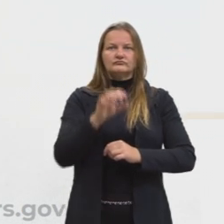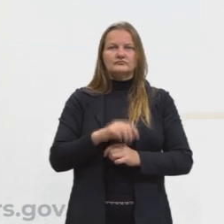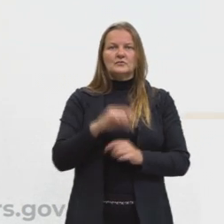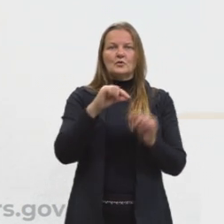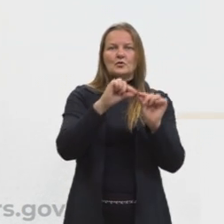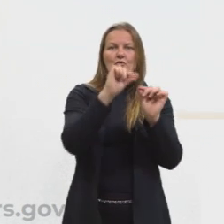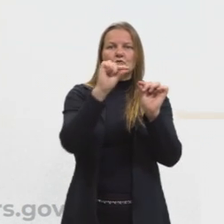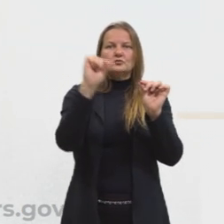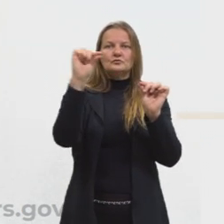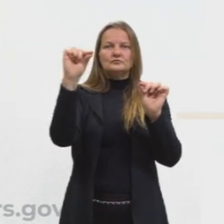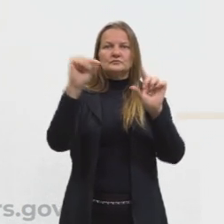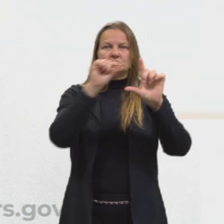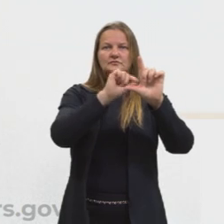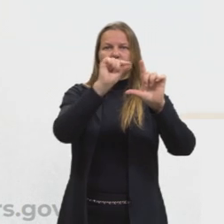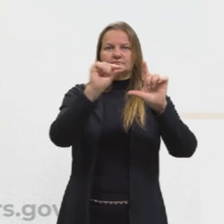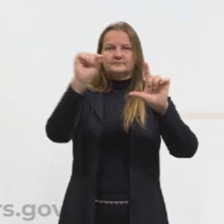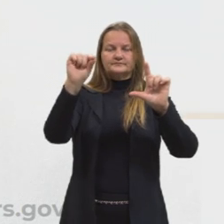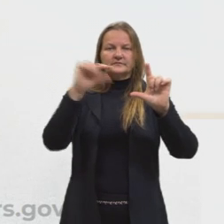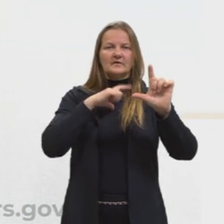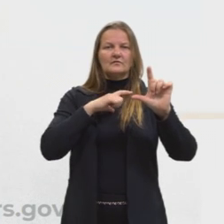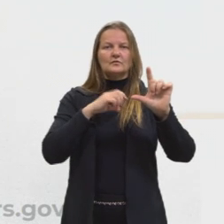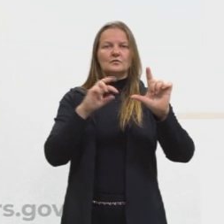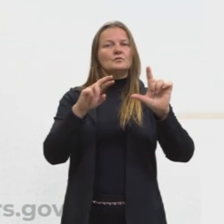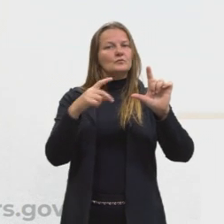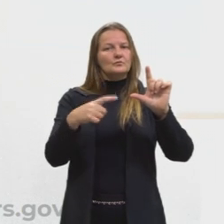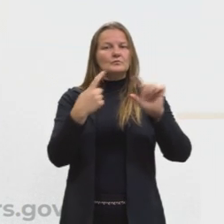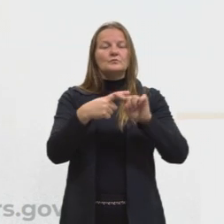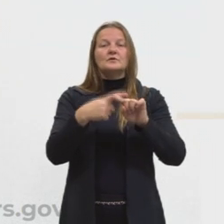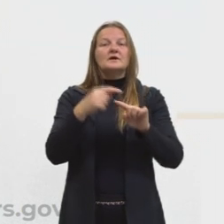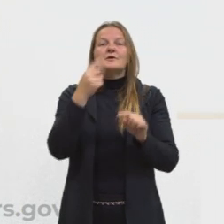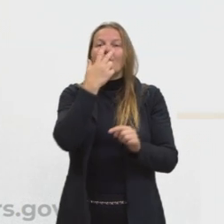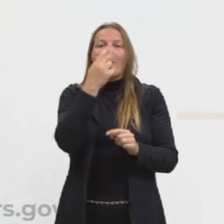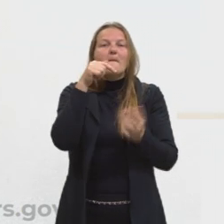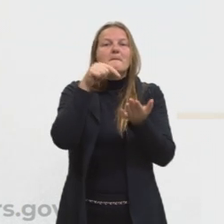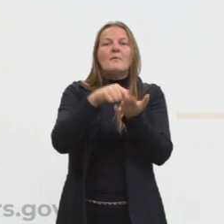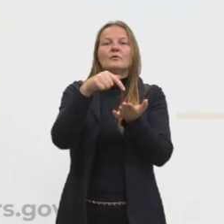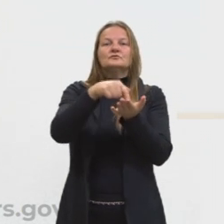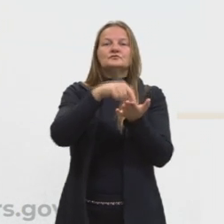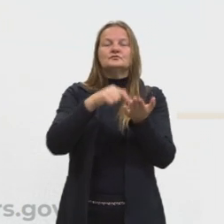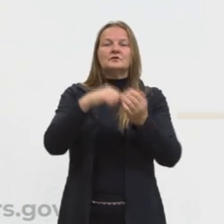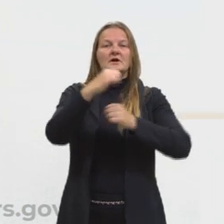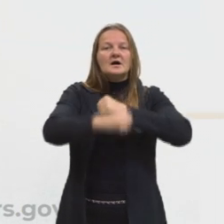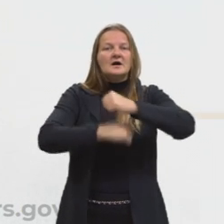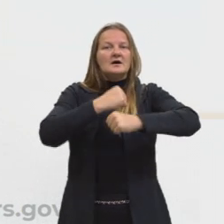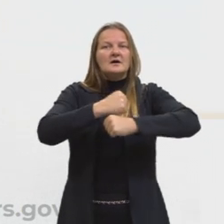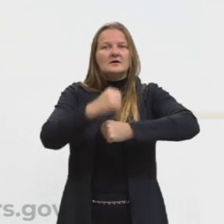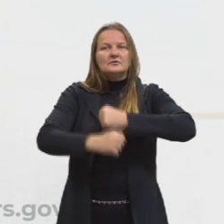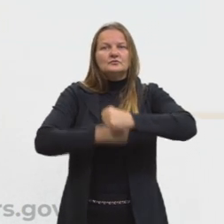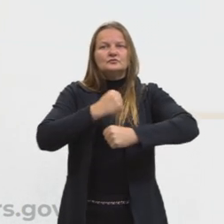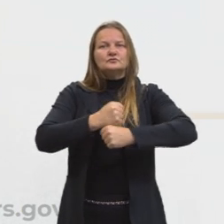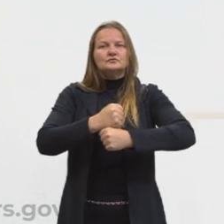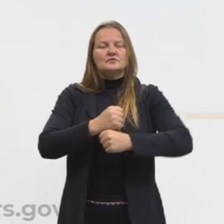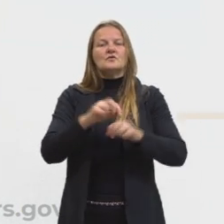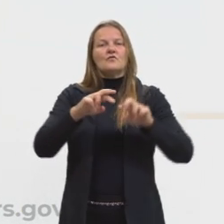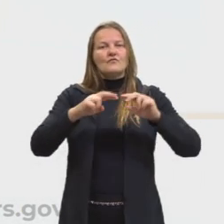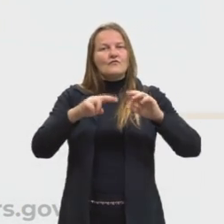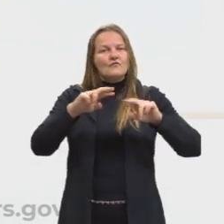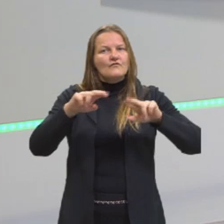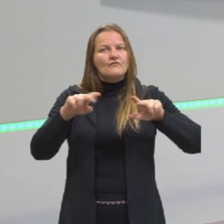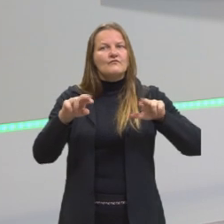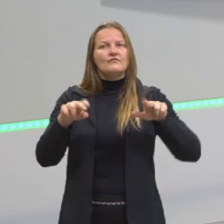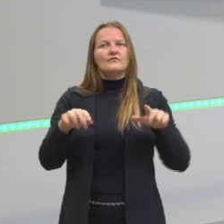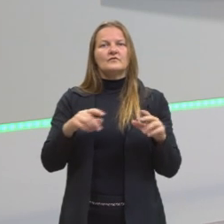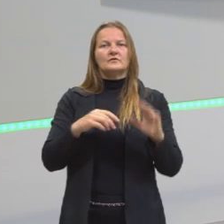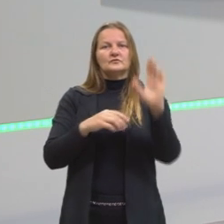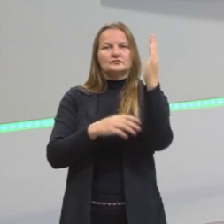linha no gráfico e essa linha foi formada, então, por pontos. A cada ano, nós temos uma variável ali do